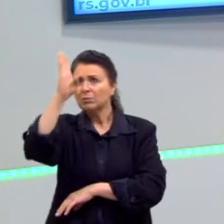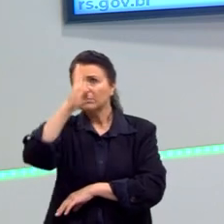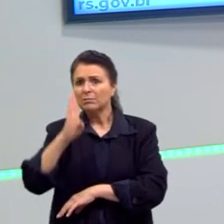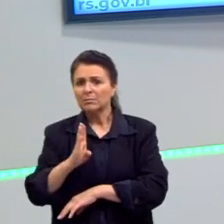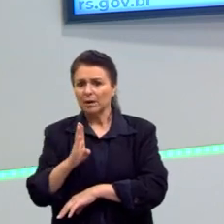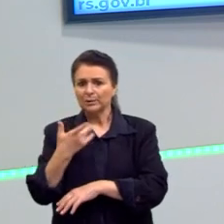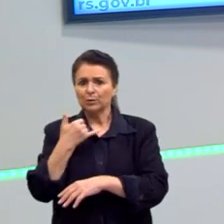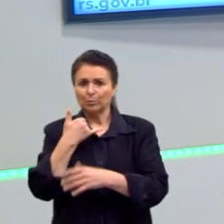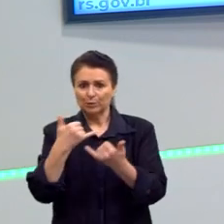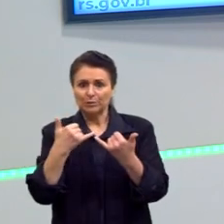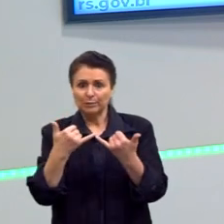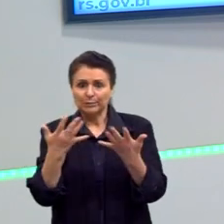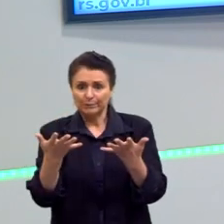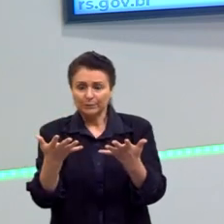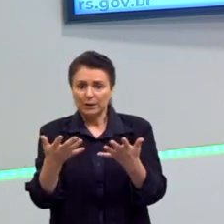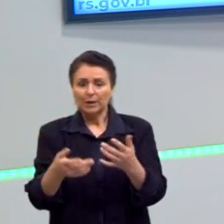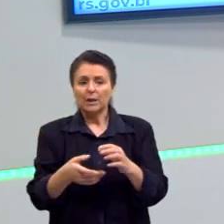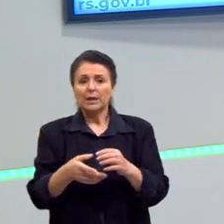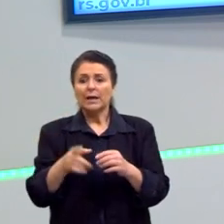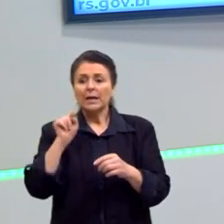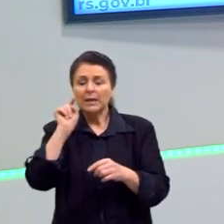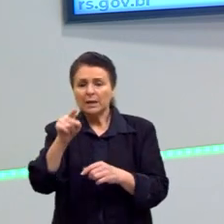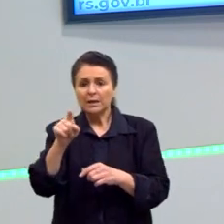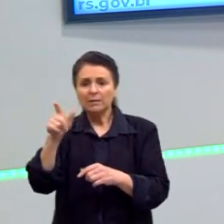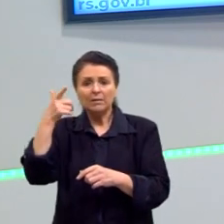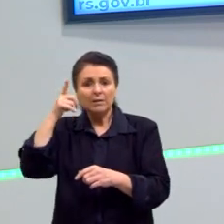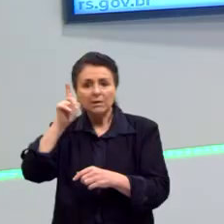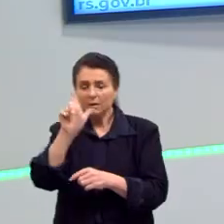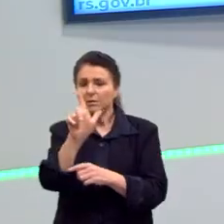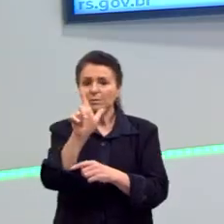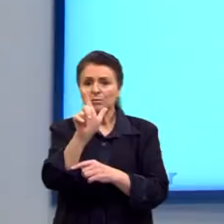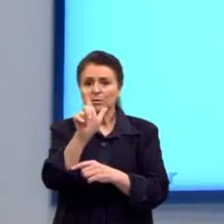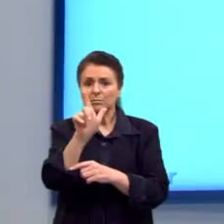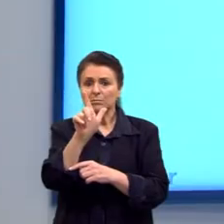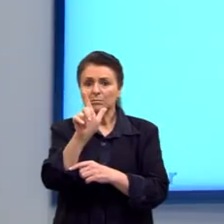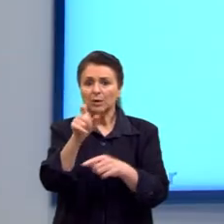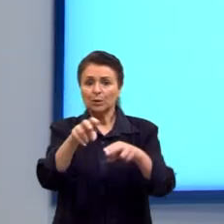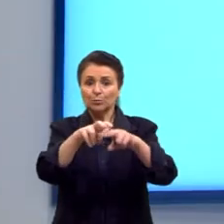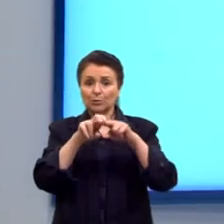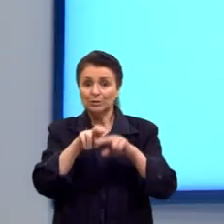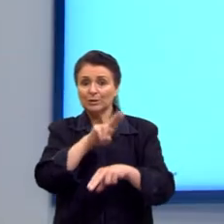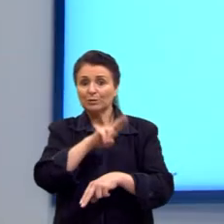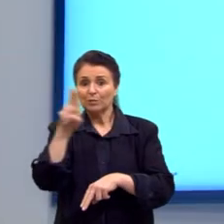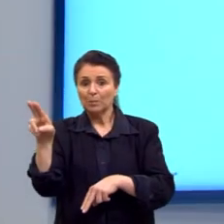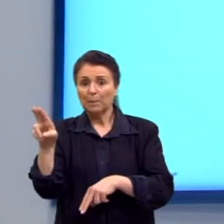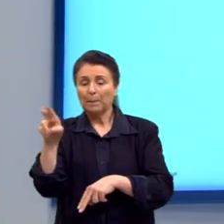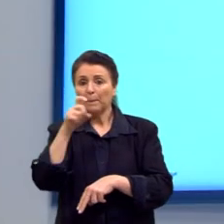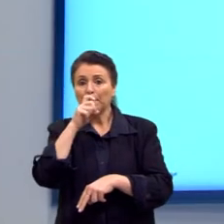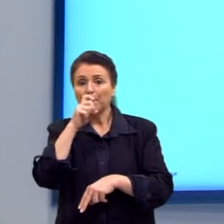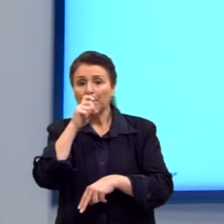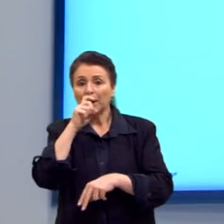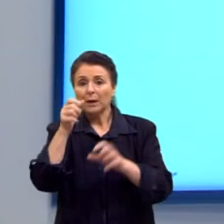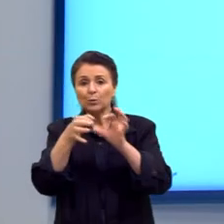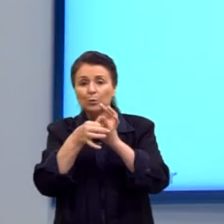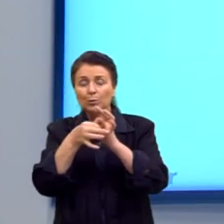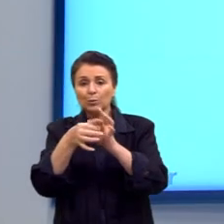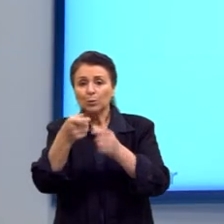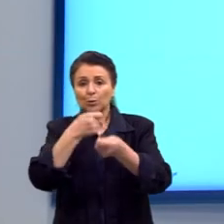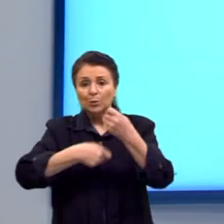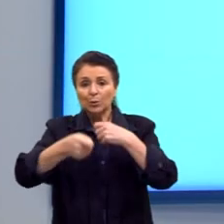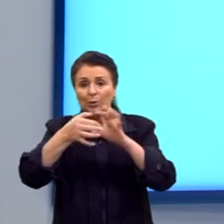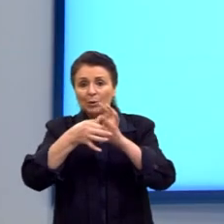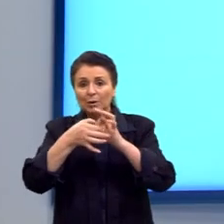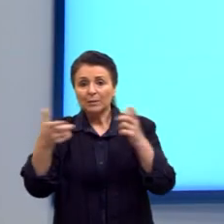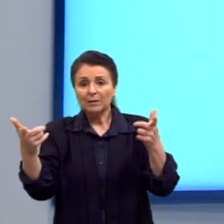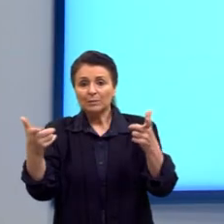nos garantir a liberdade e a propriedade. Por isso que ele é o pai do liberalismo. O John Luke é o pai do liberalismo econômico.